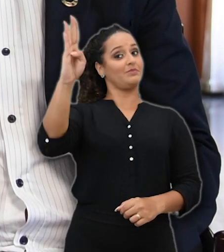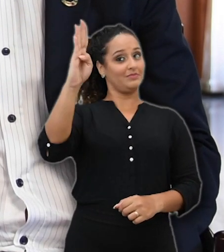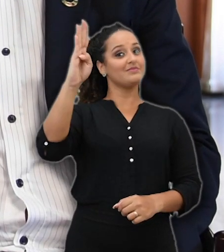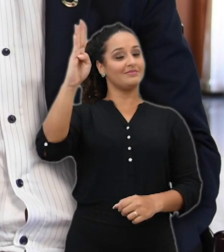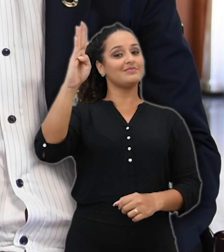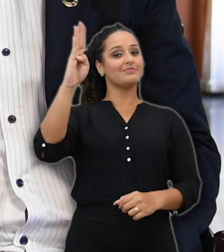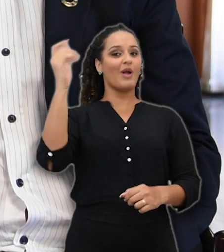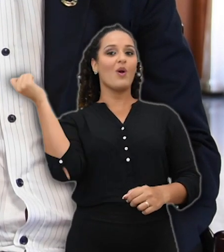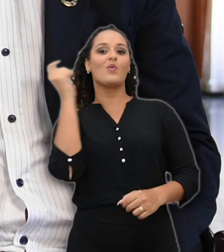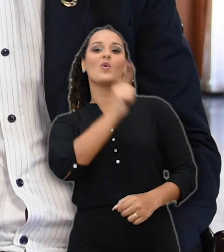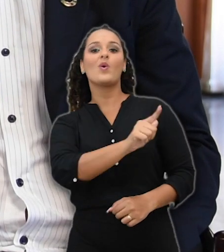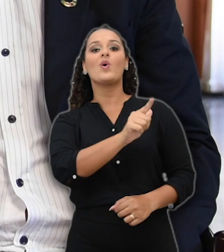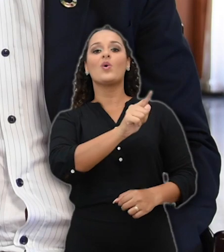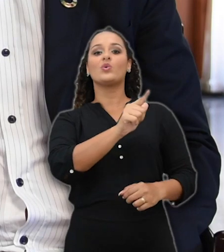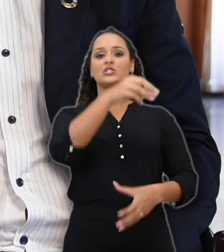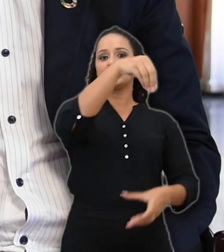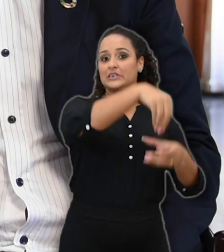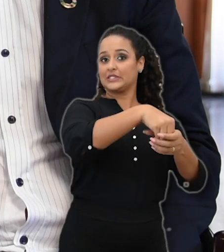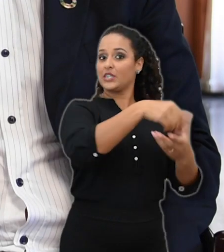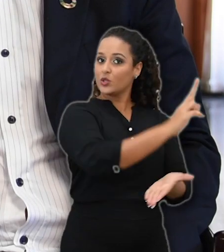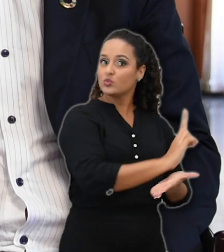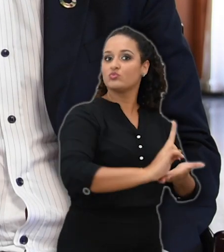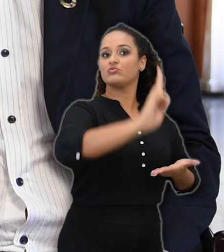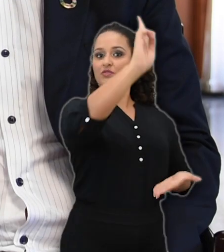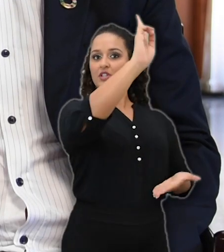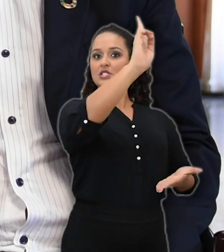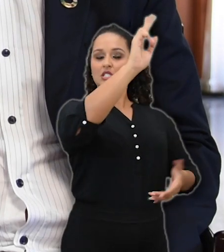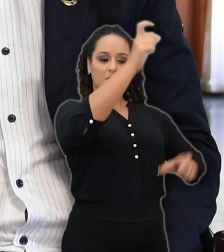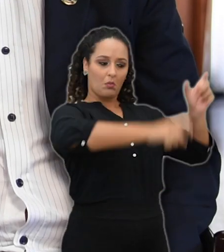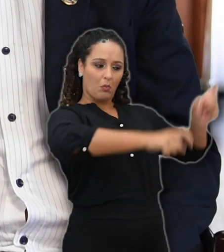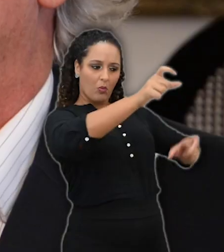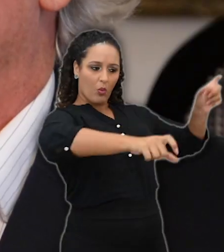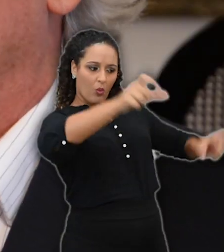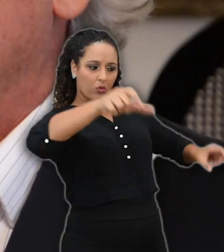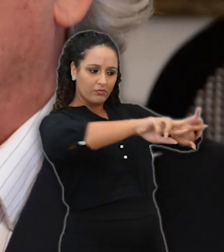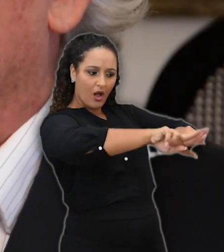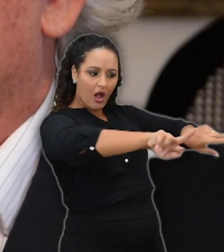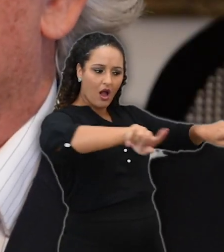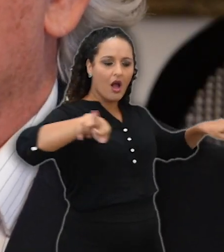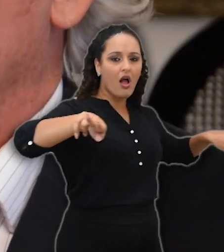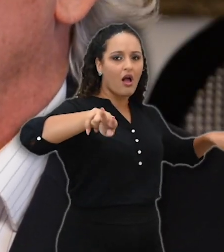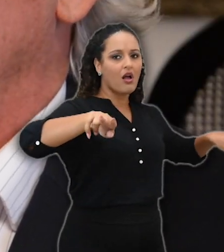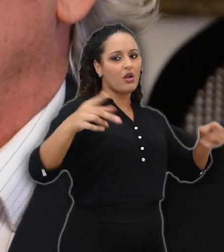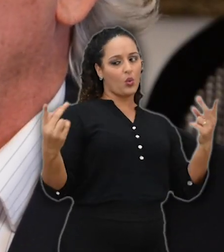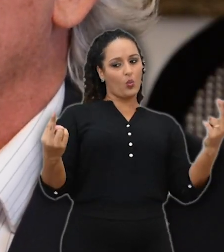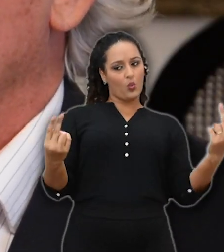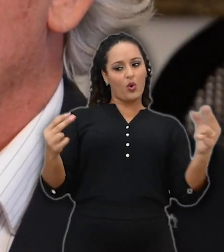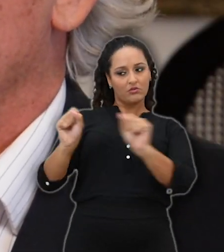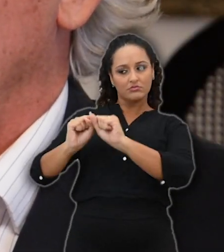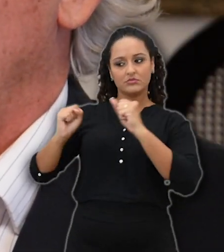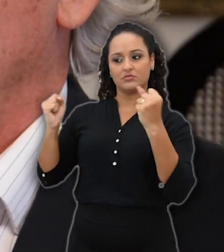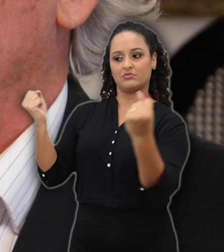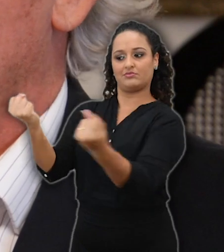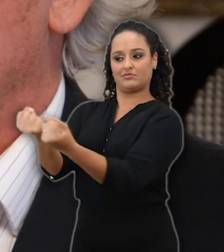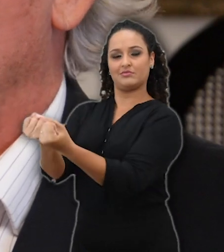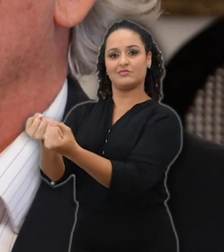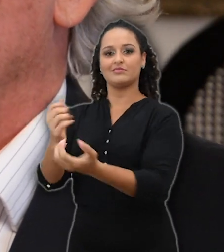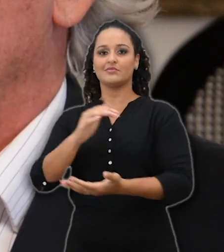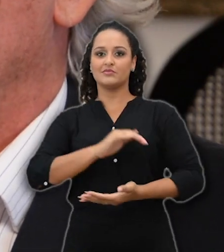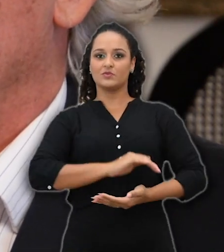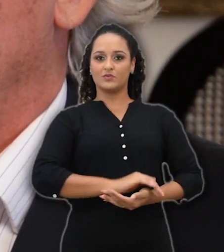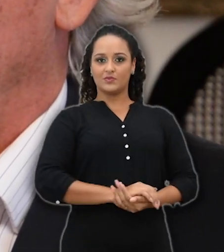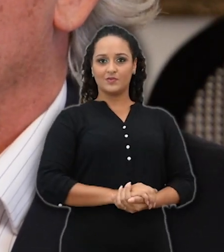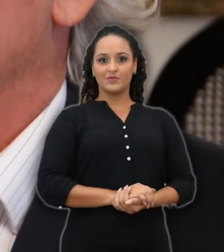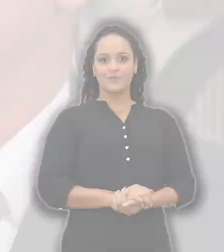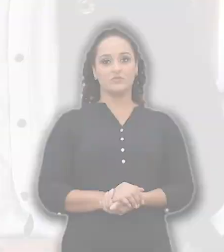isso é fundamental para que nós possamos ter uma representação da sociedade de forma mais clara e mais evidente dentro da nossa